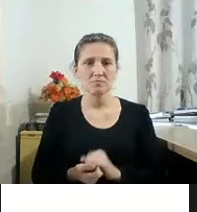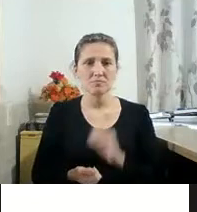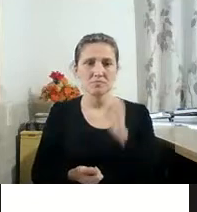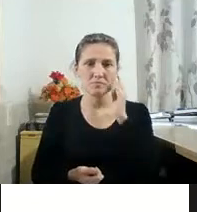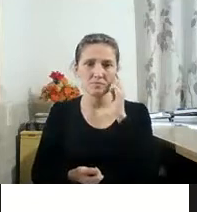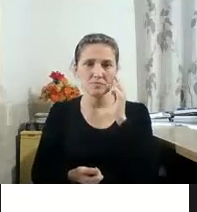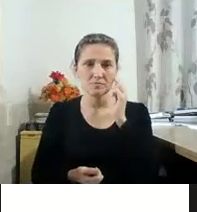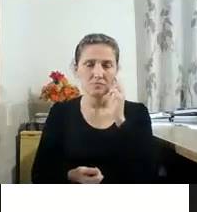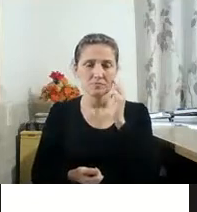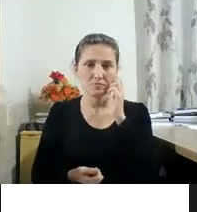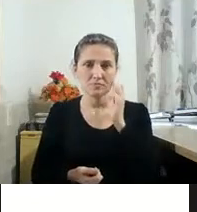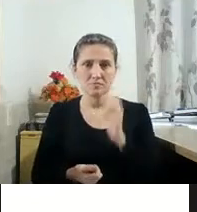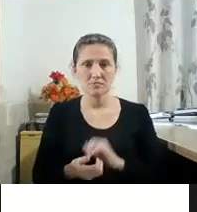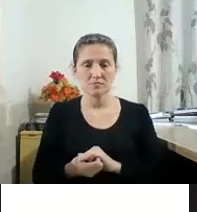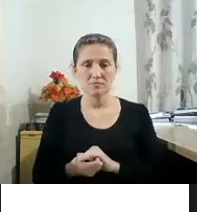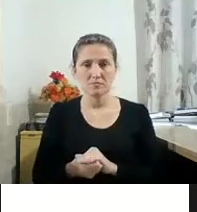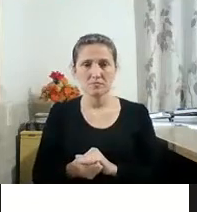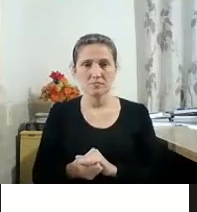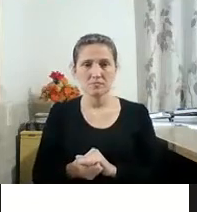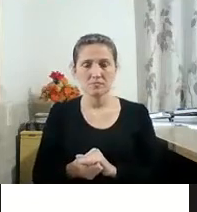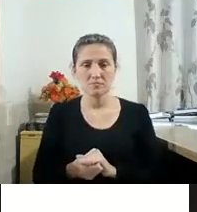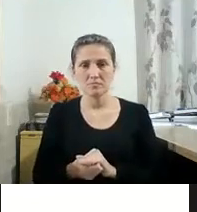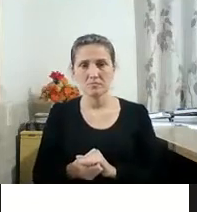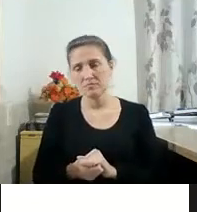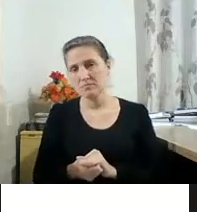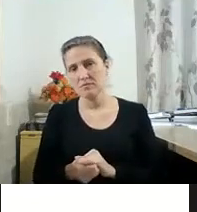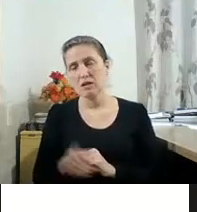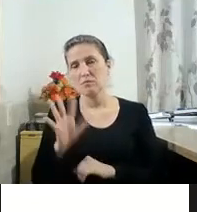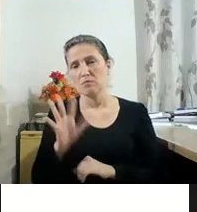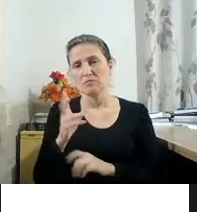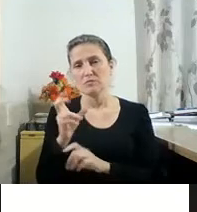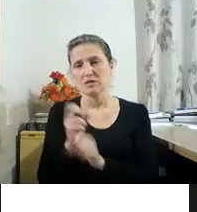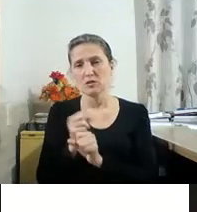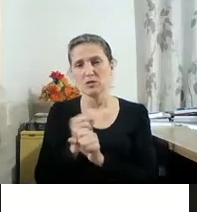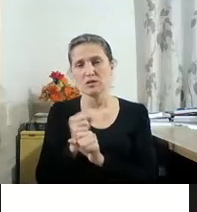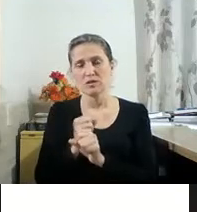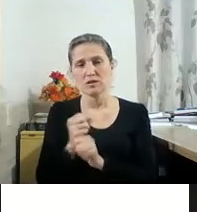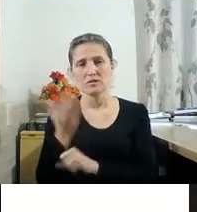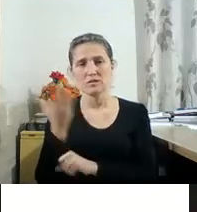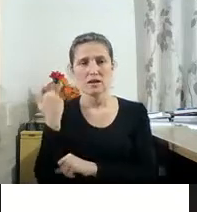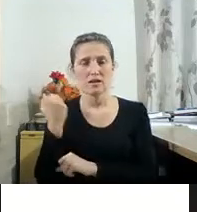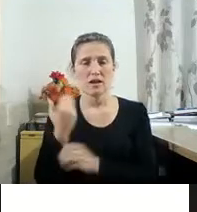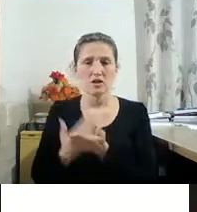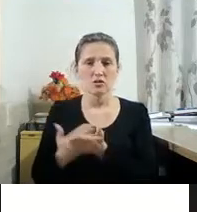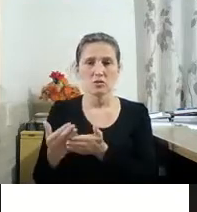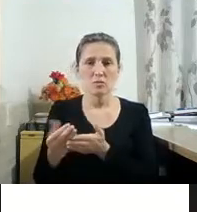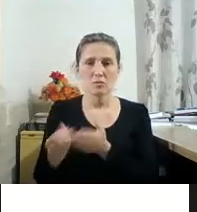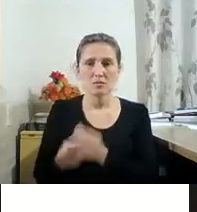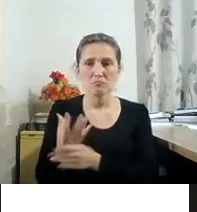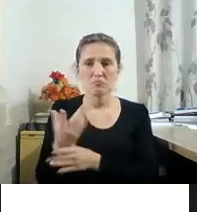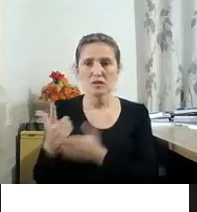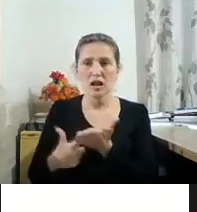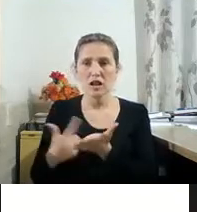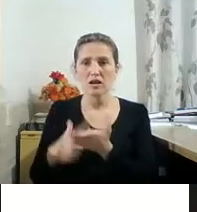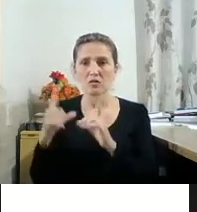Em 1971, há exatos 50 anos atrás, nascia o seu primeiro livro de fotos em